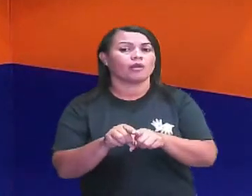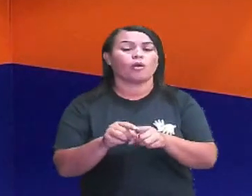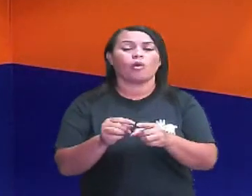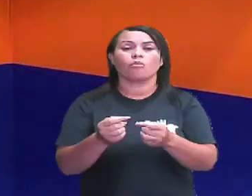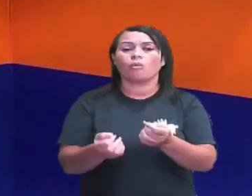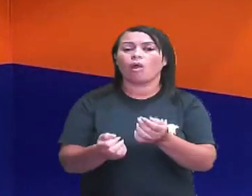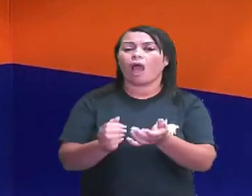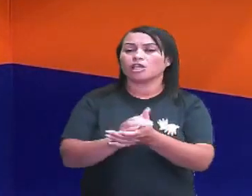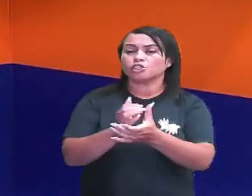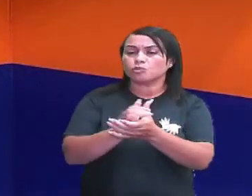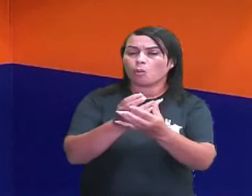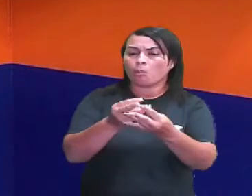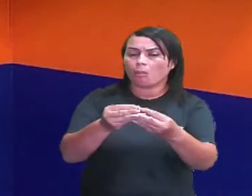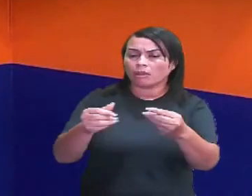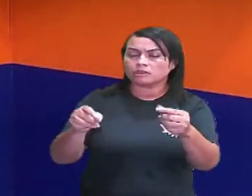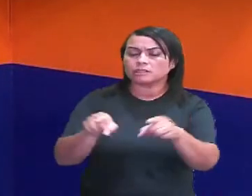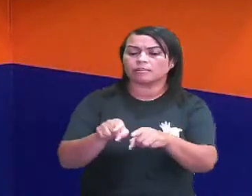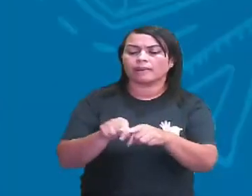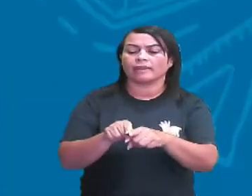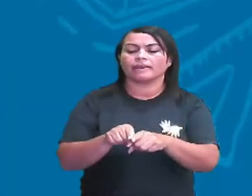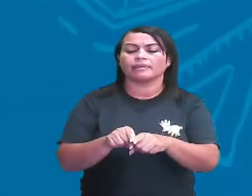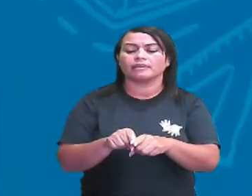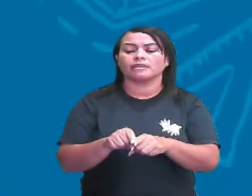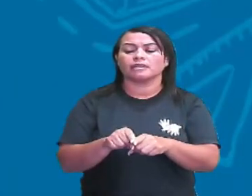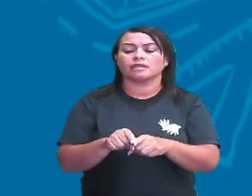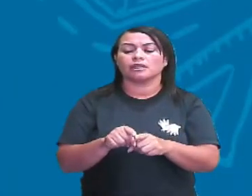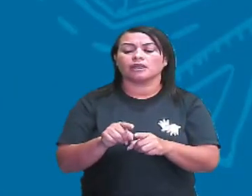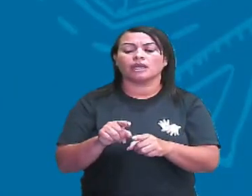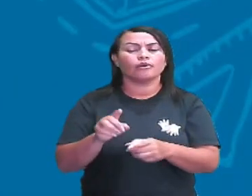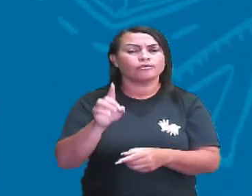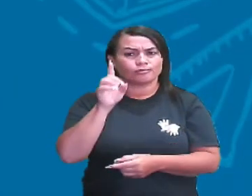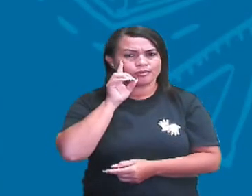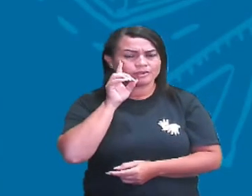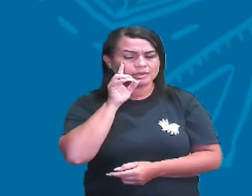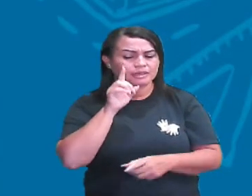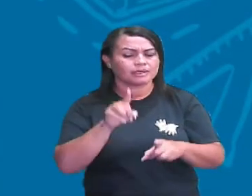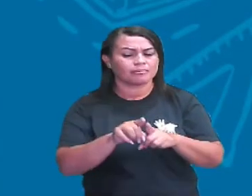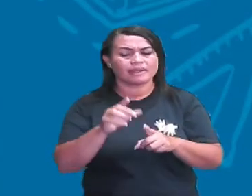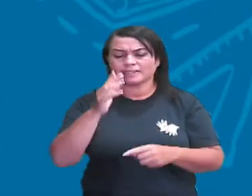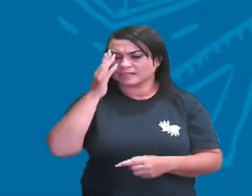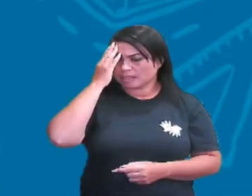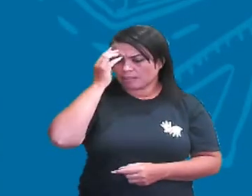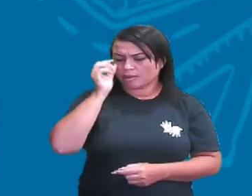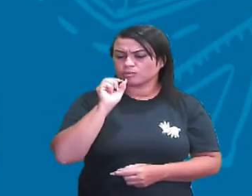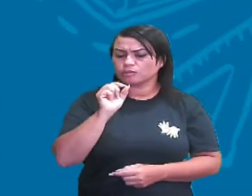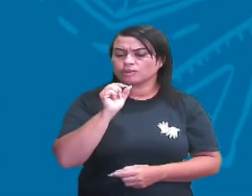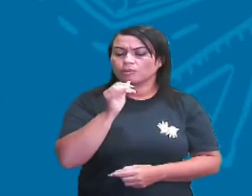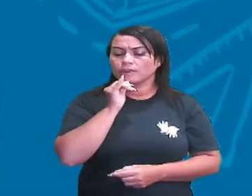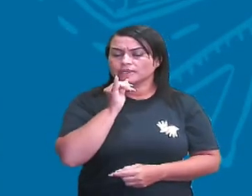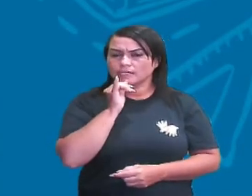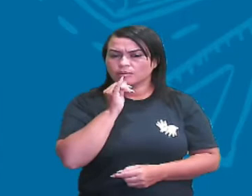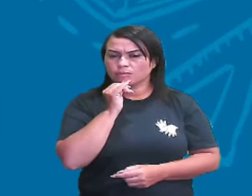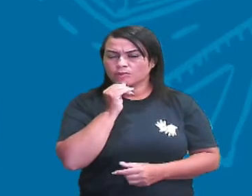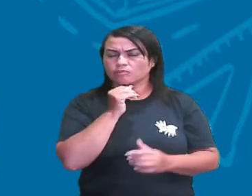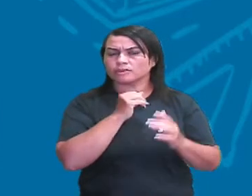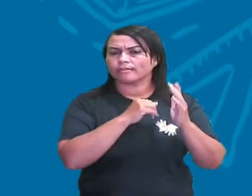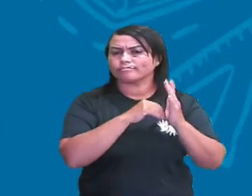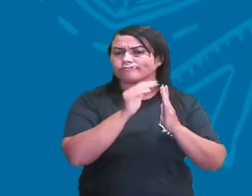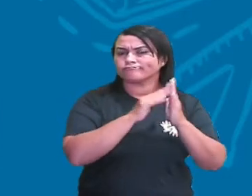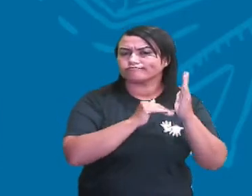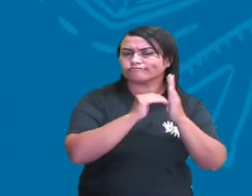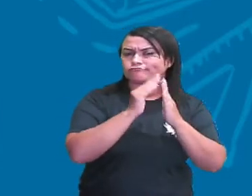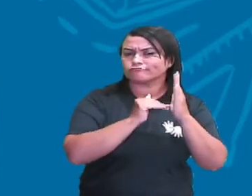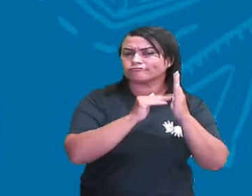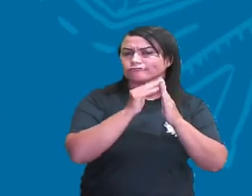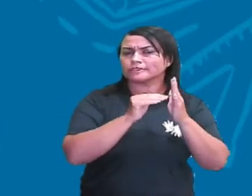no combustível. Além disso, no nosso dia a dia, nós sabemos bem que, por exemplo, você está pintando a